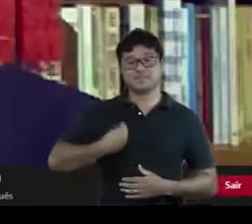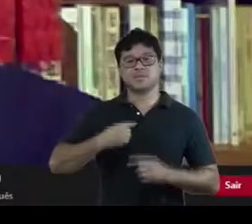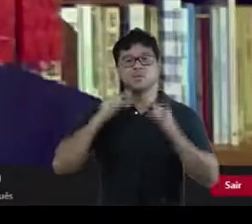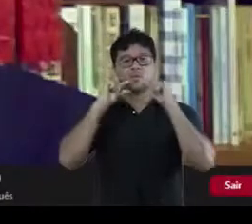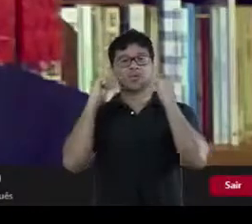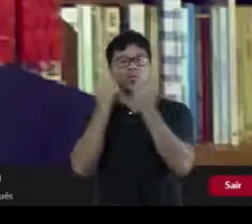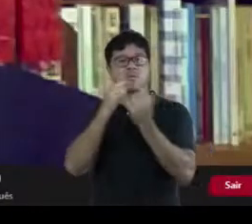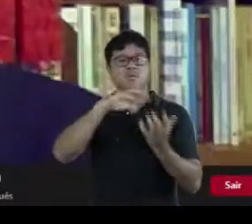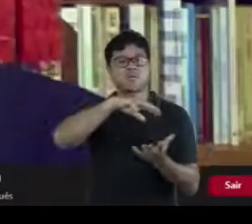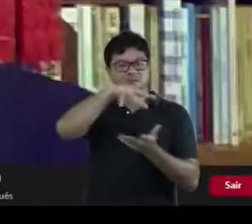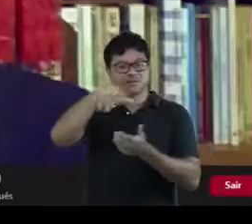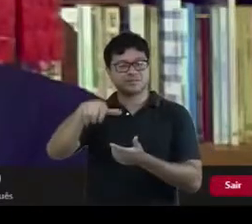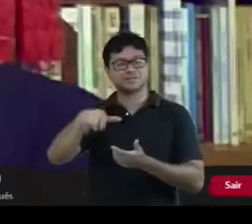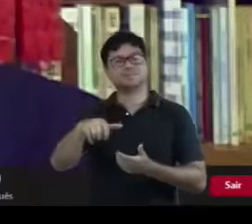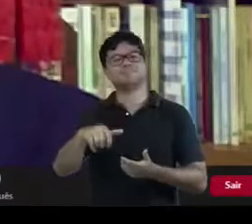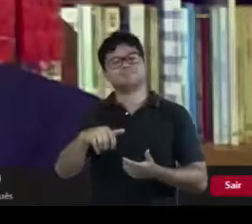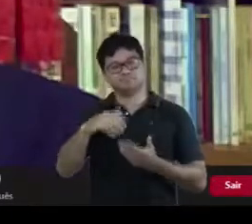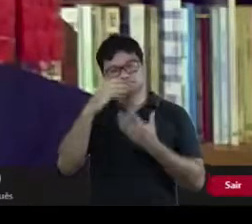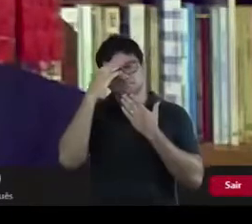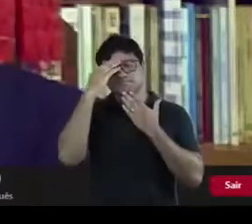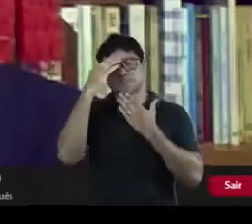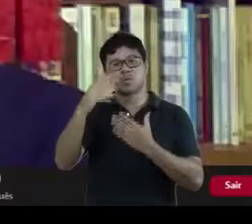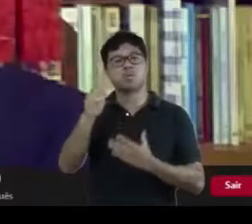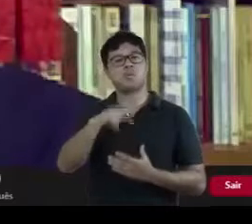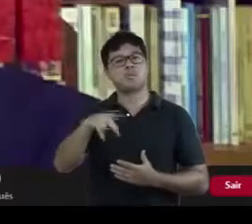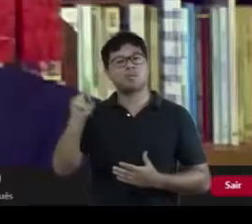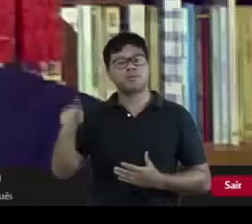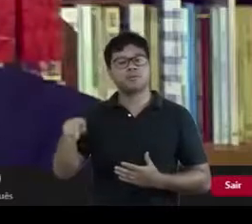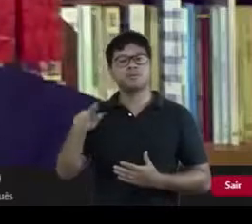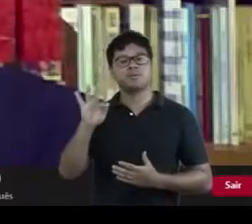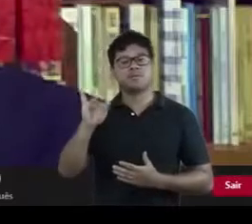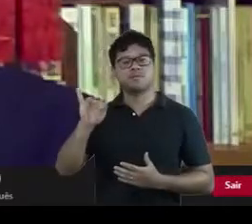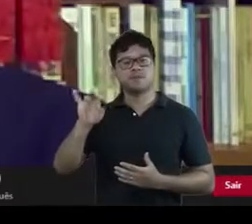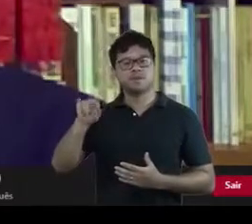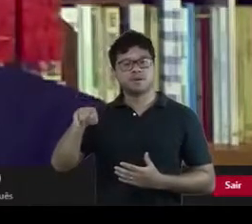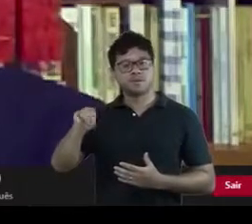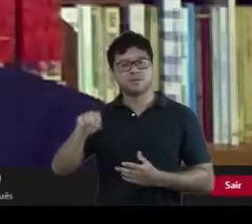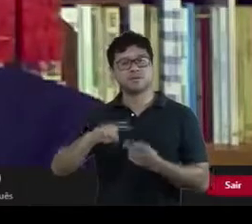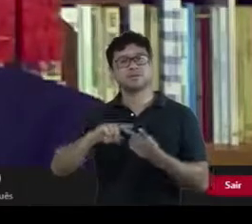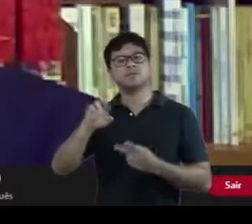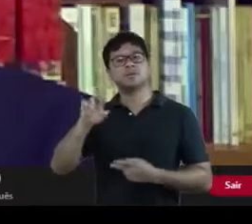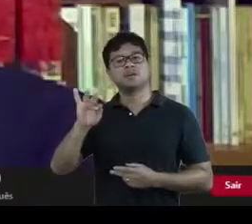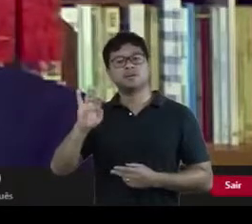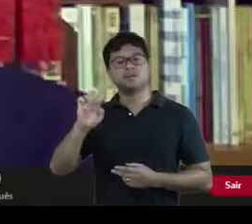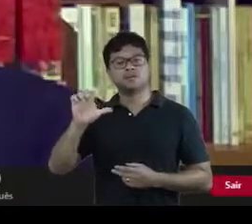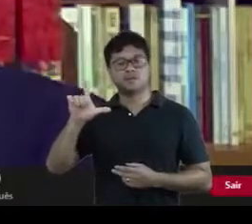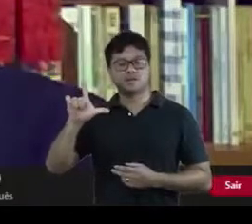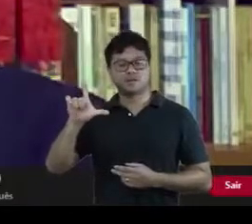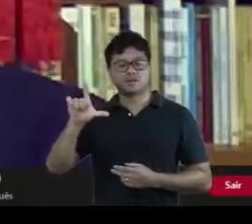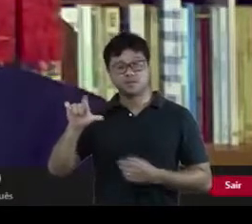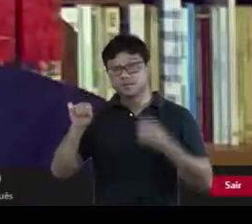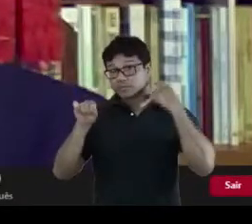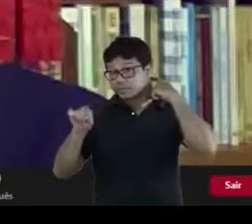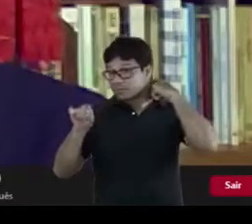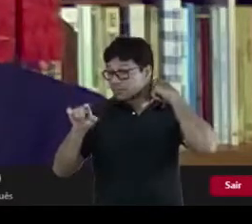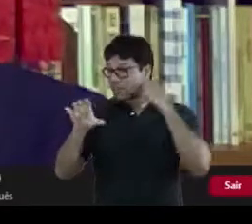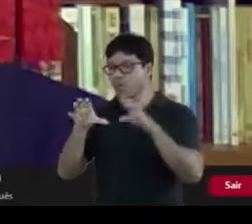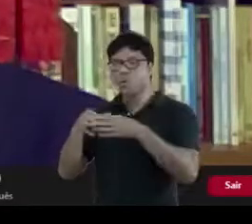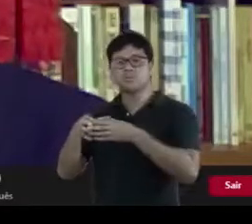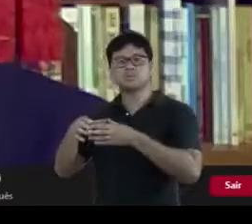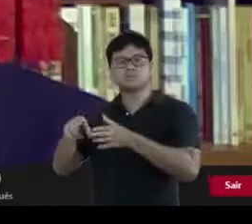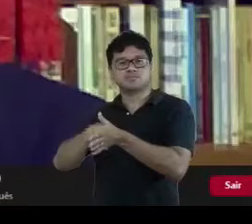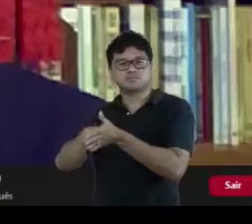Internacional. Eu queria agradecer aos professores Fabiano Cataldo e Rafael Mourin, da Comissão